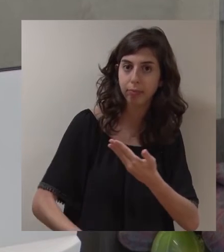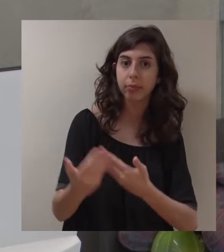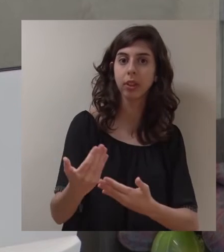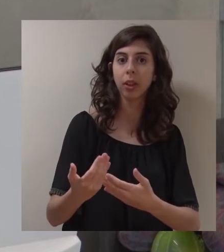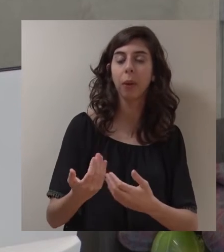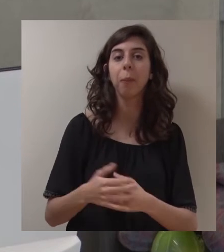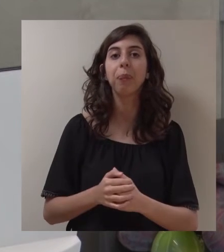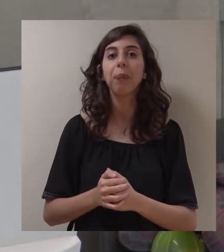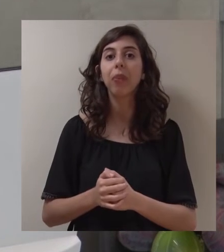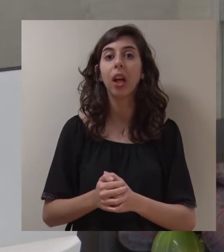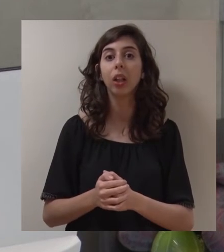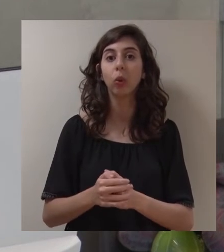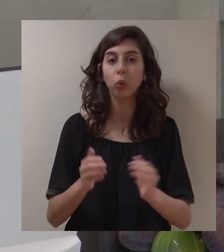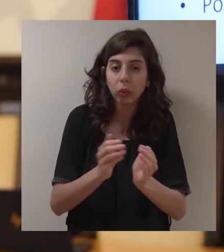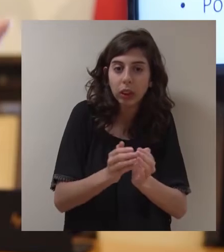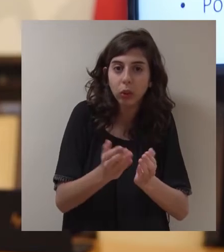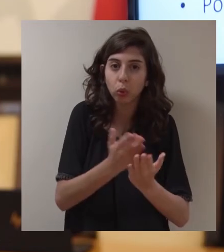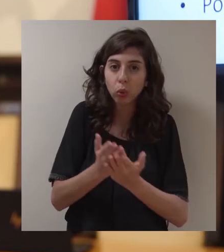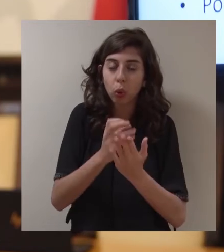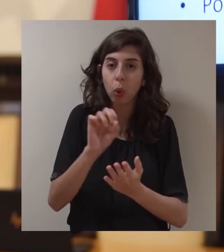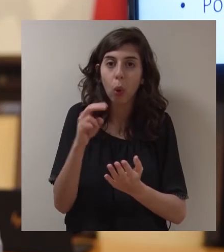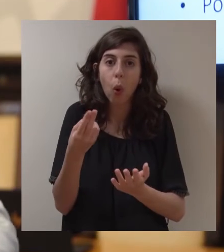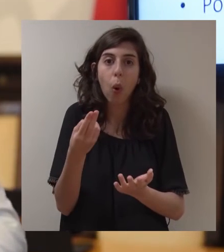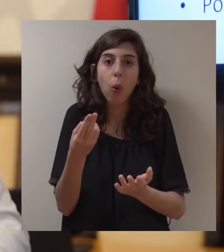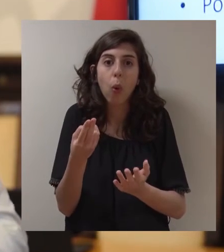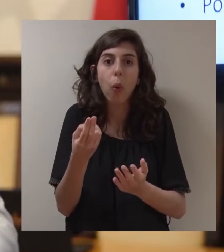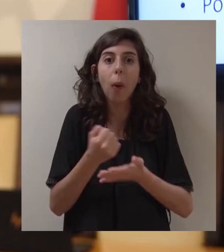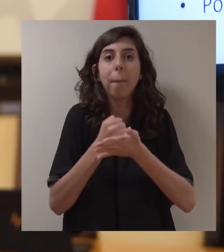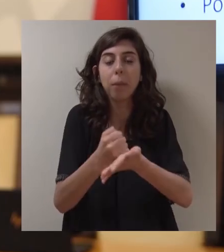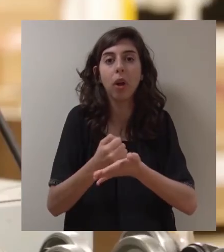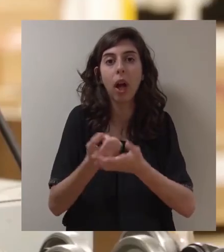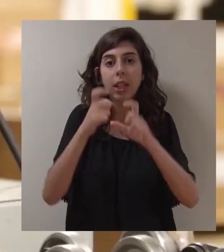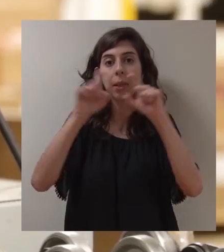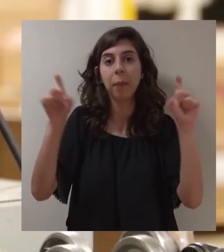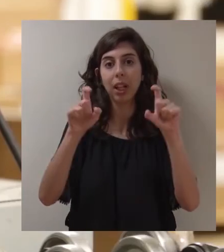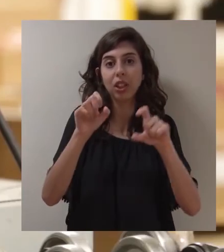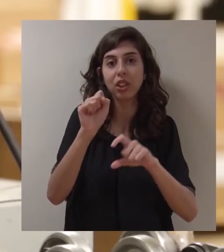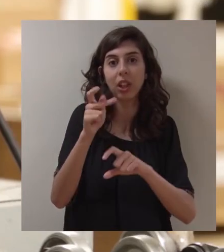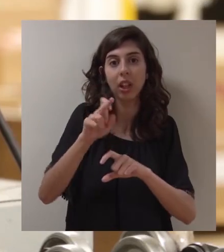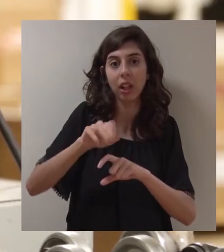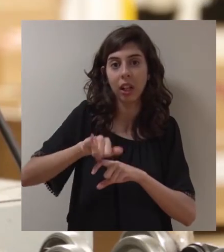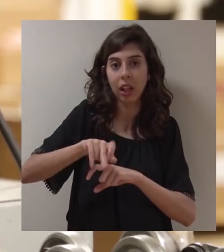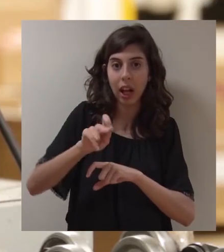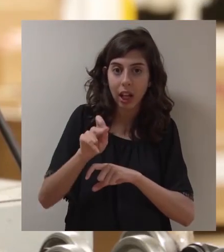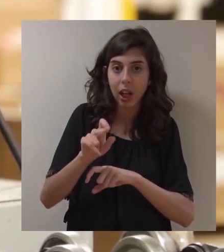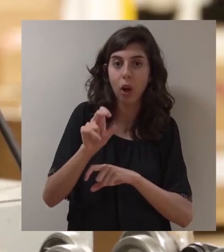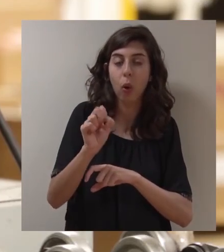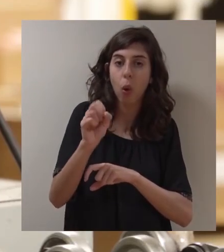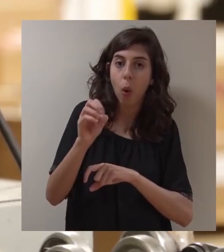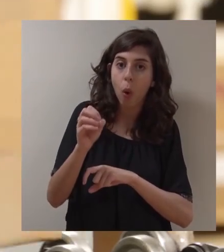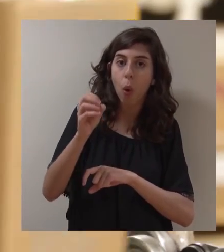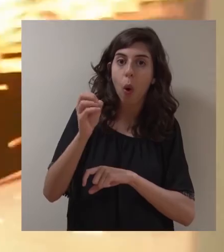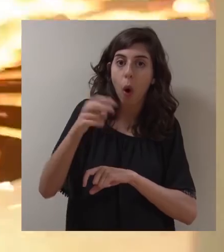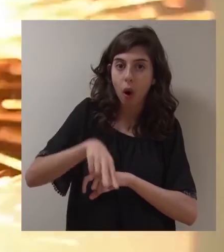partida para o mercado de trabalho. O cantinho de estudo ou o apoio às empresas com o Gaia Go On